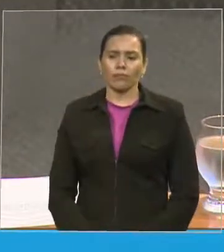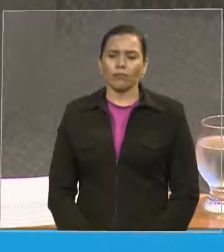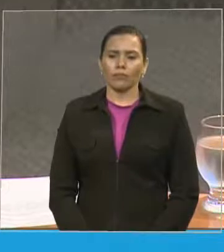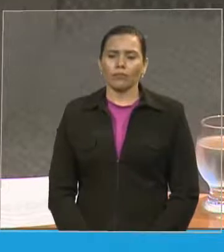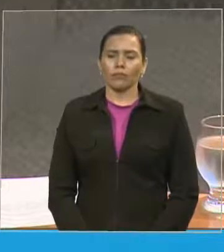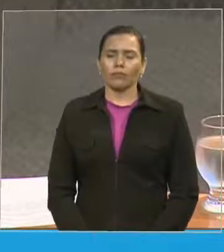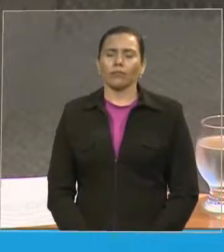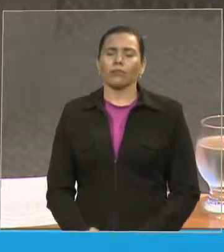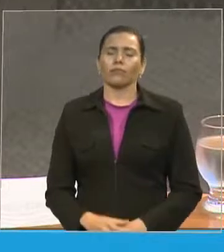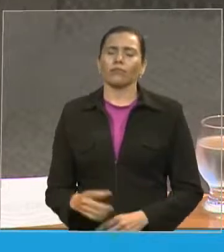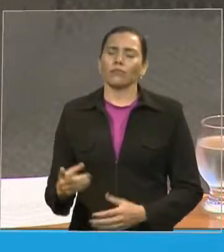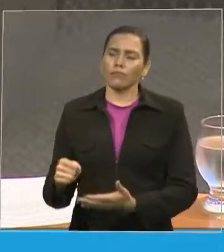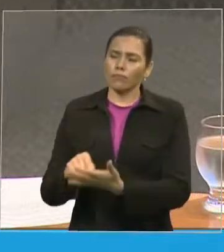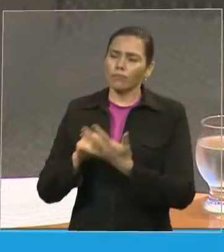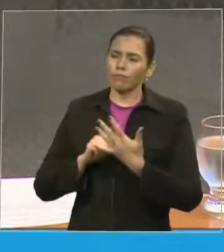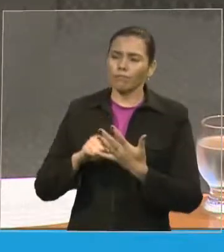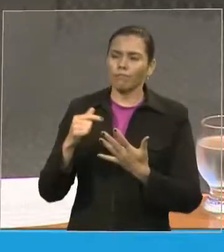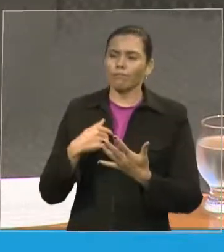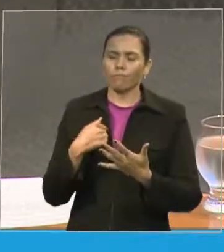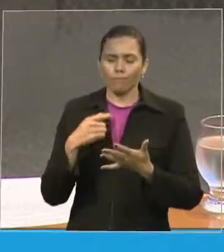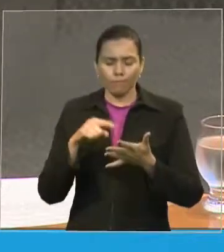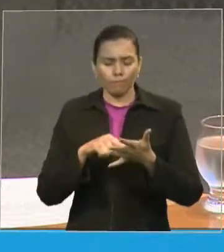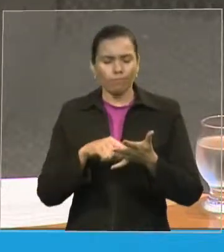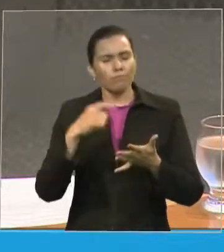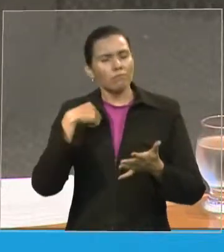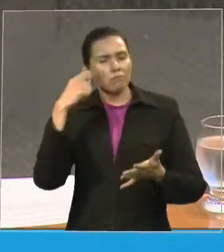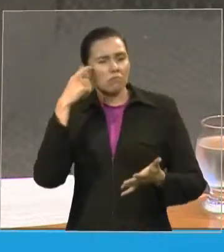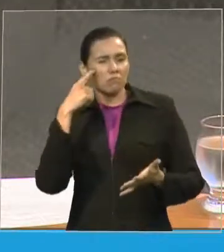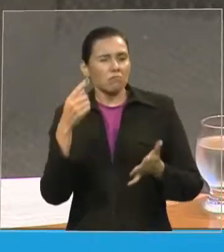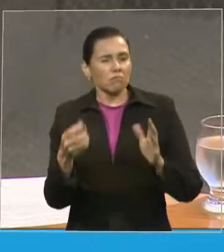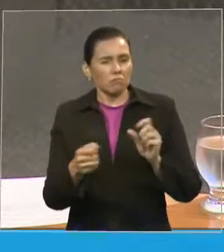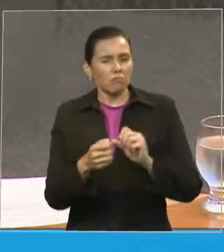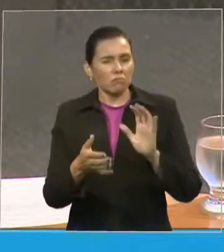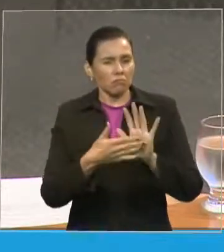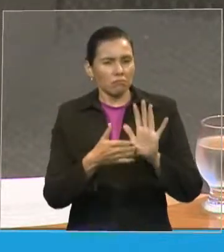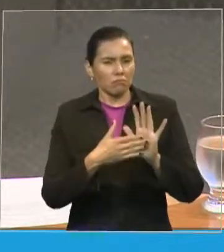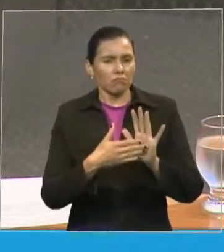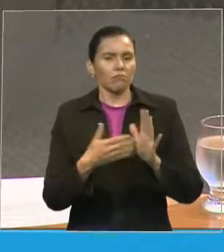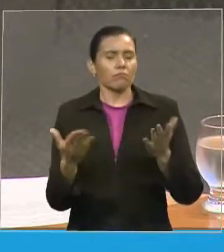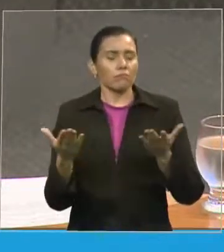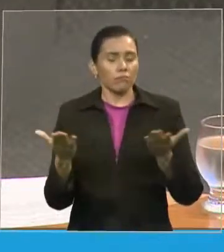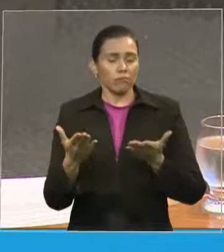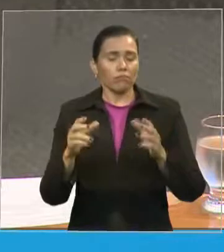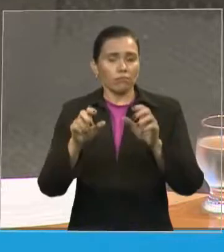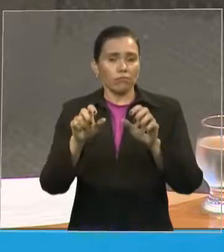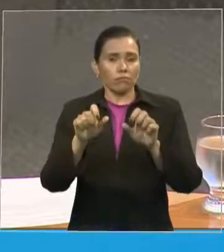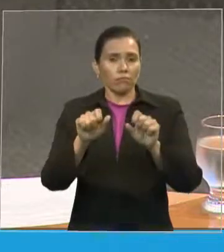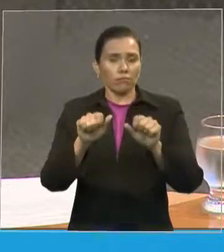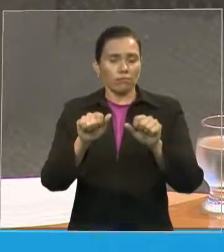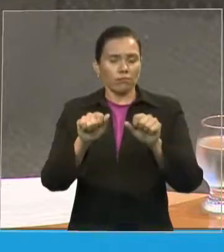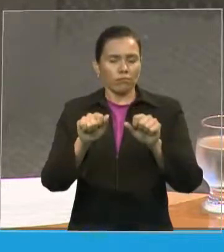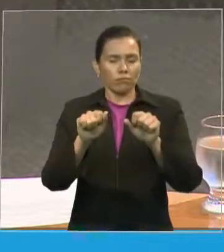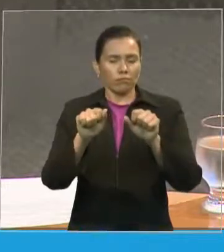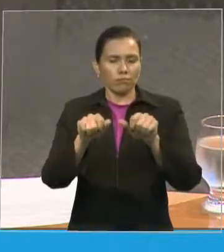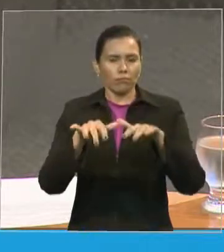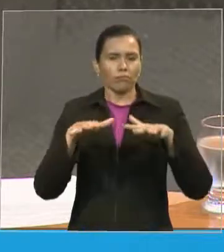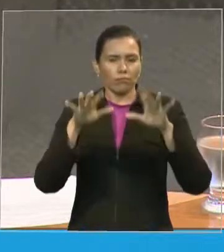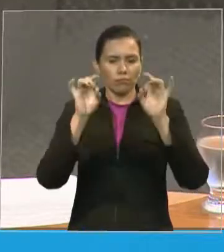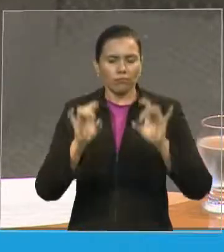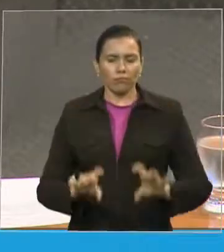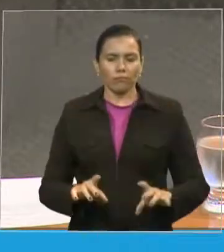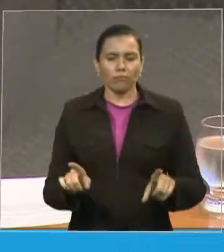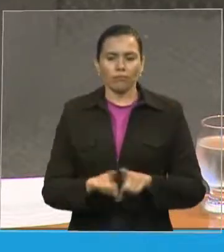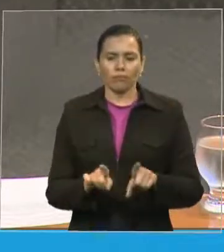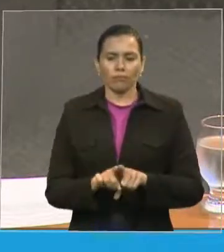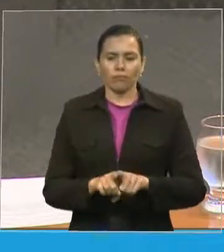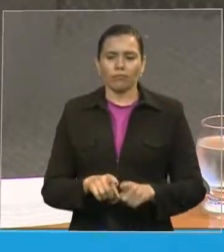de cidadão maranhense. O segundo tenente também, Vitório, representando o comando